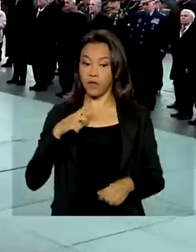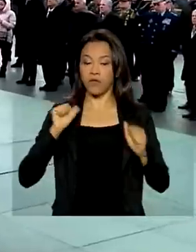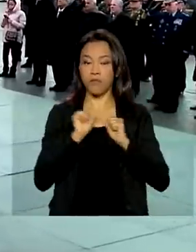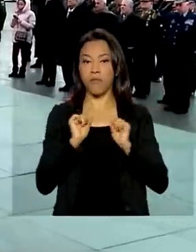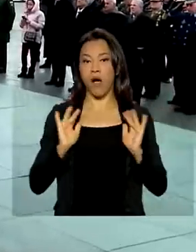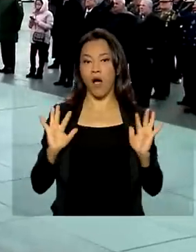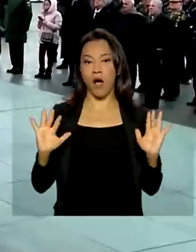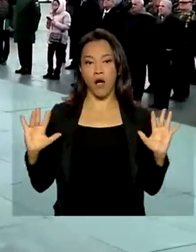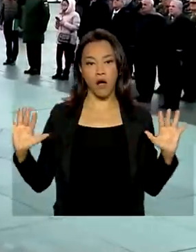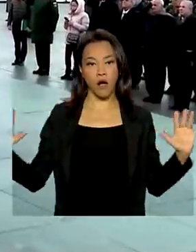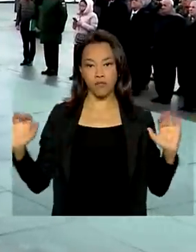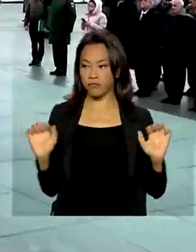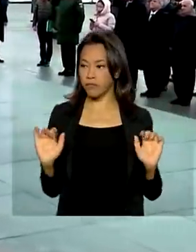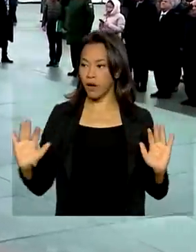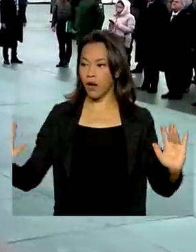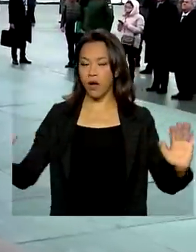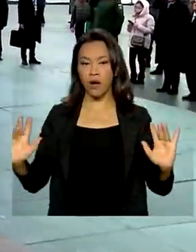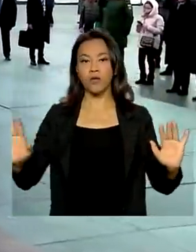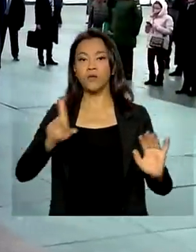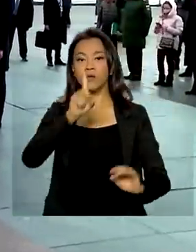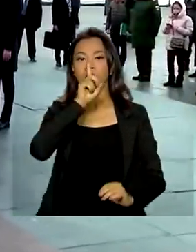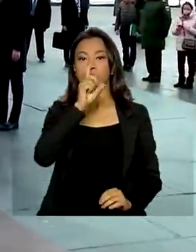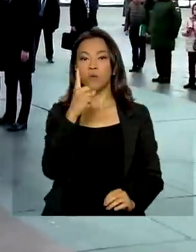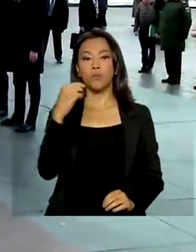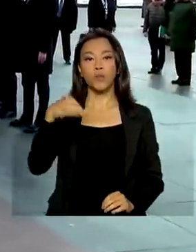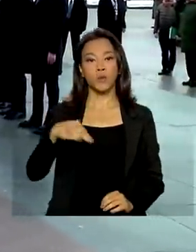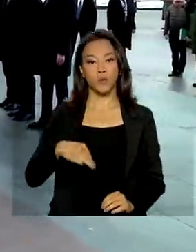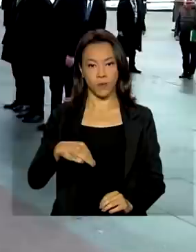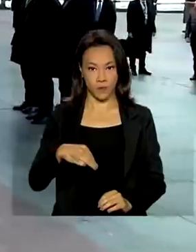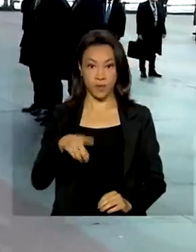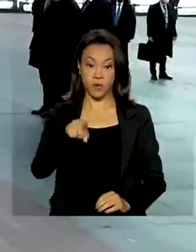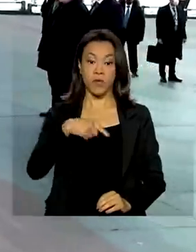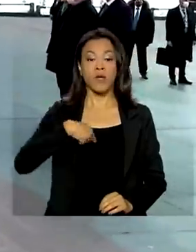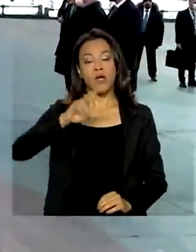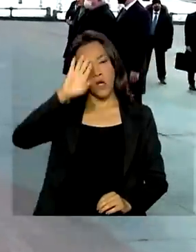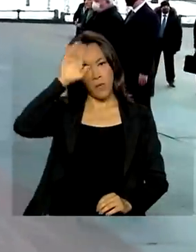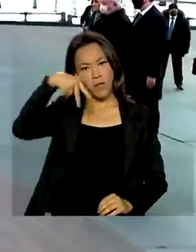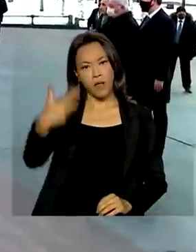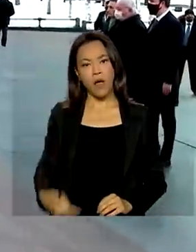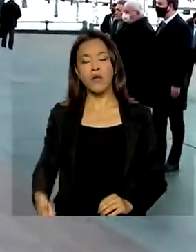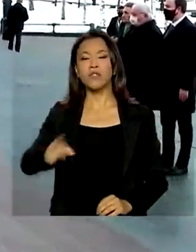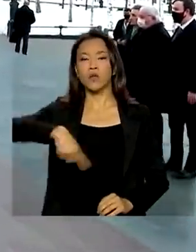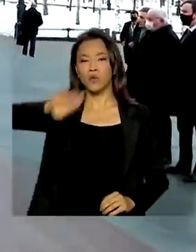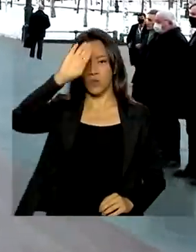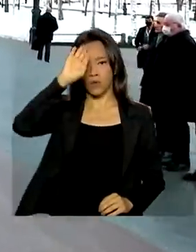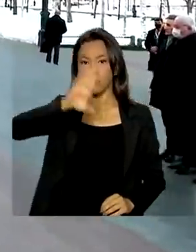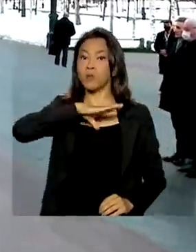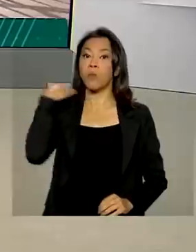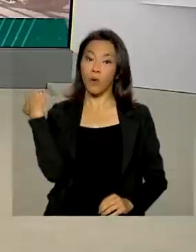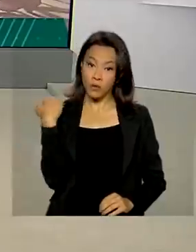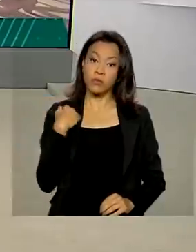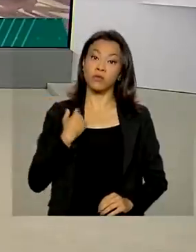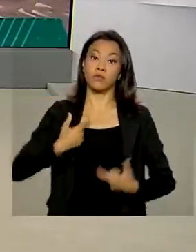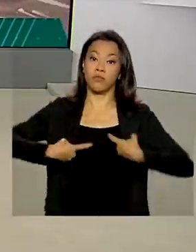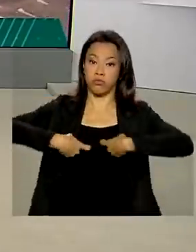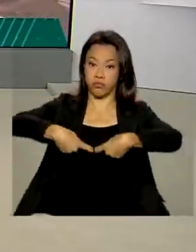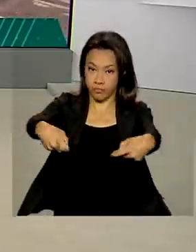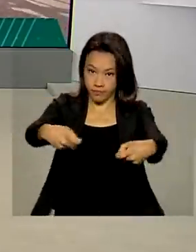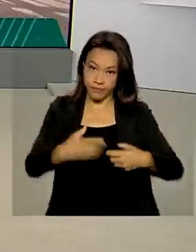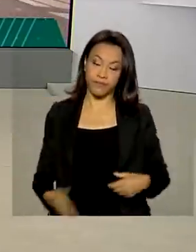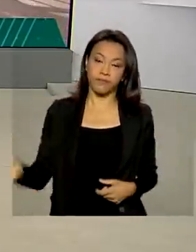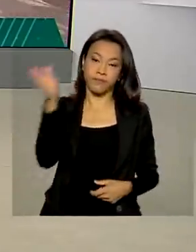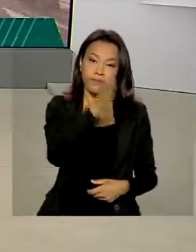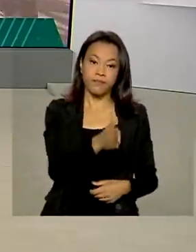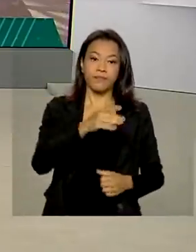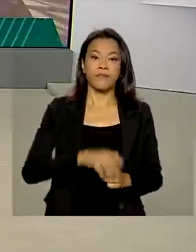guarda de honra e um minuto de silêncio em homenagem a soldados mortos em operações militares. Daqui a pouco,